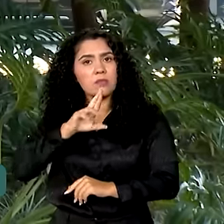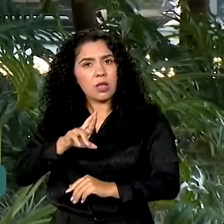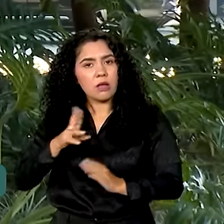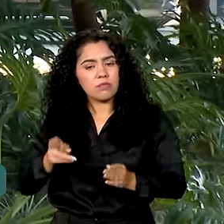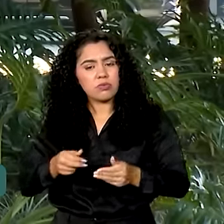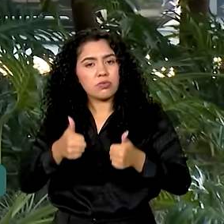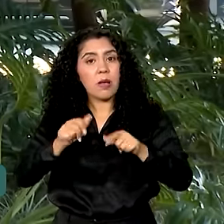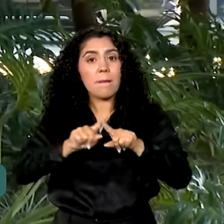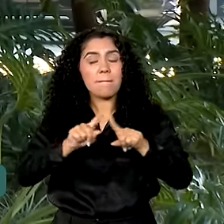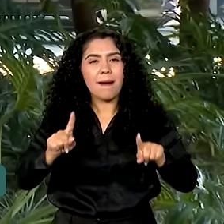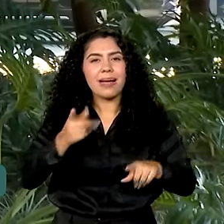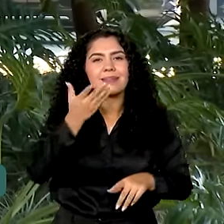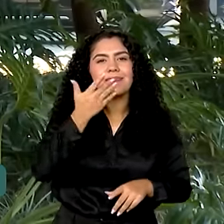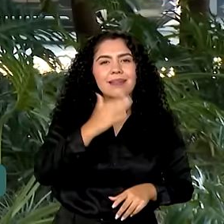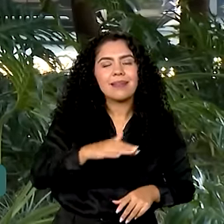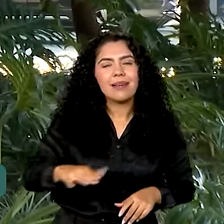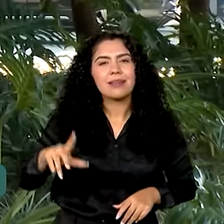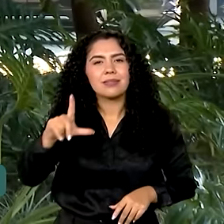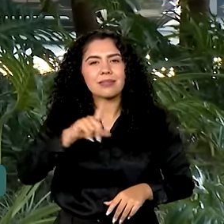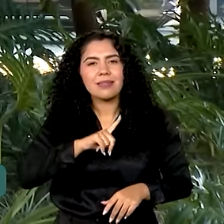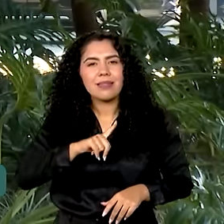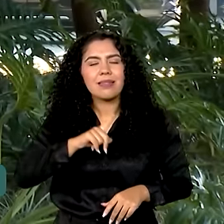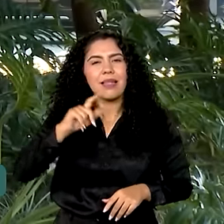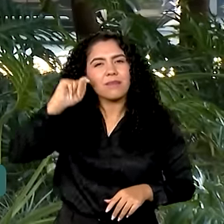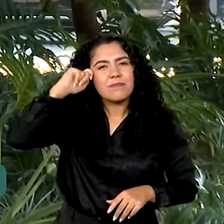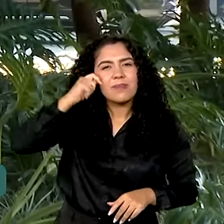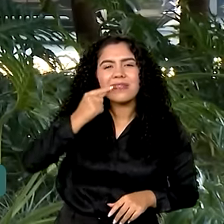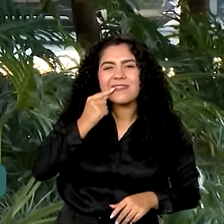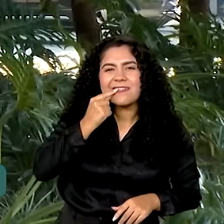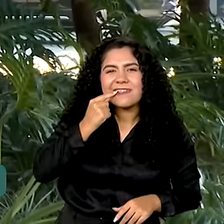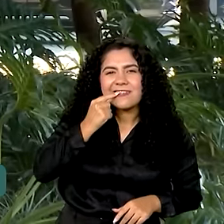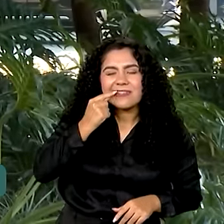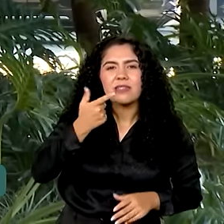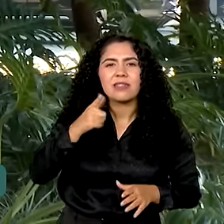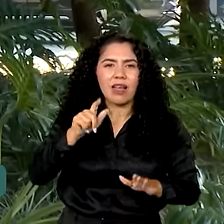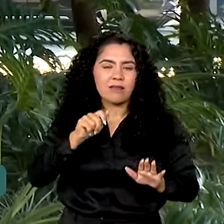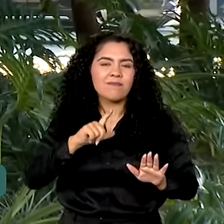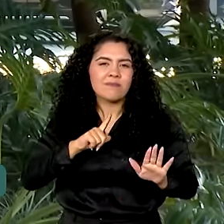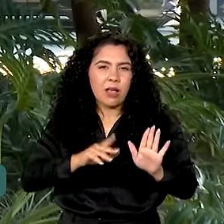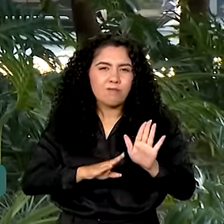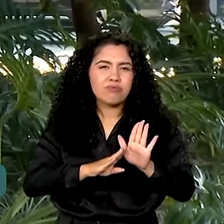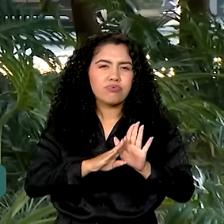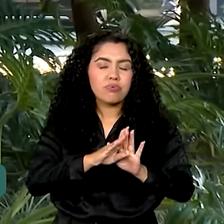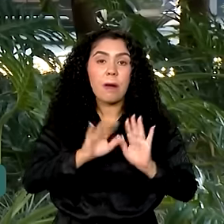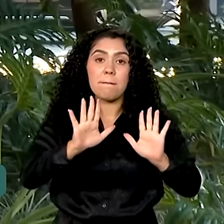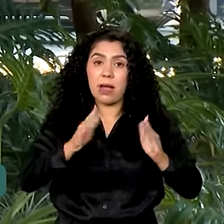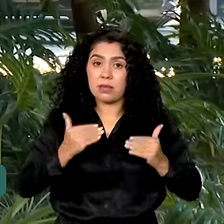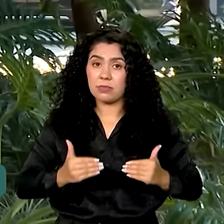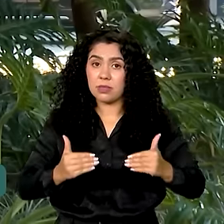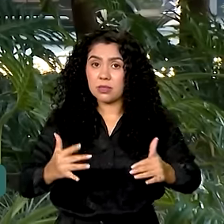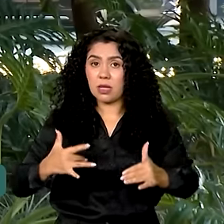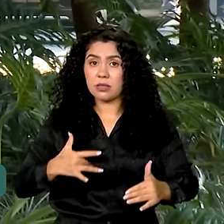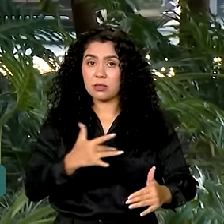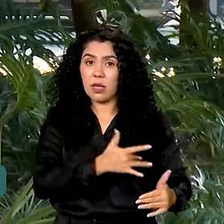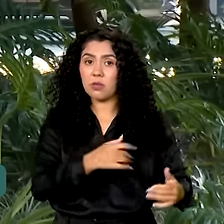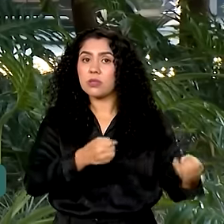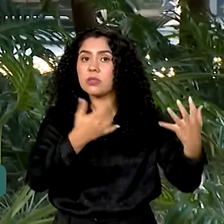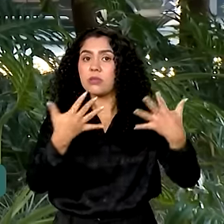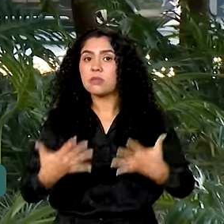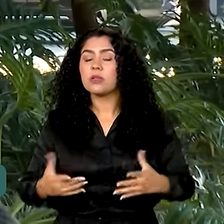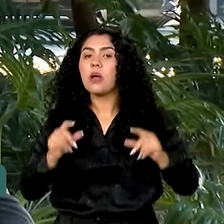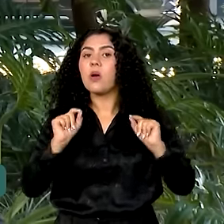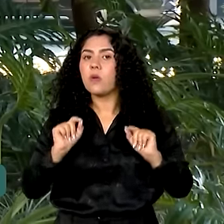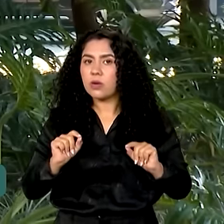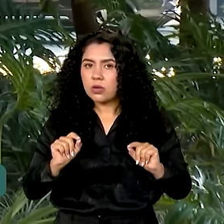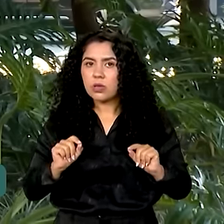com CARI ainda é considerado bastante alto. E segundo o Ministério da Saúde, isso justifica as